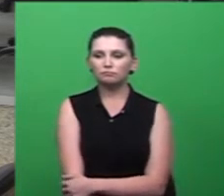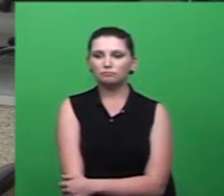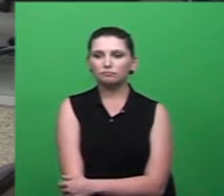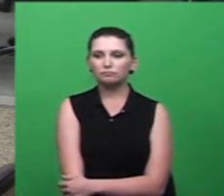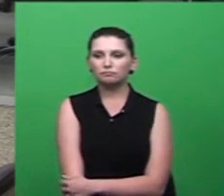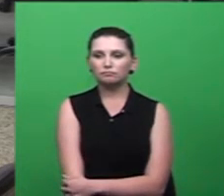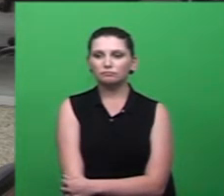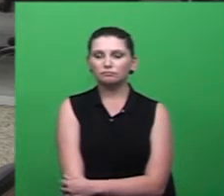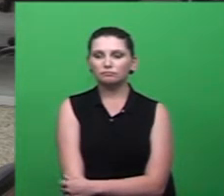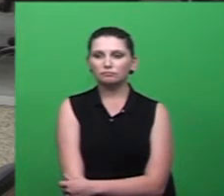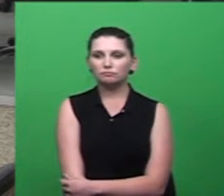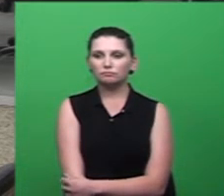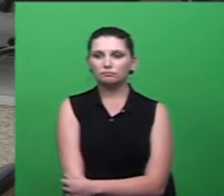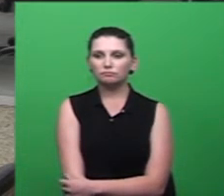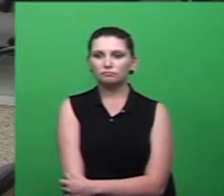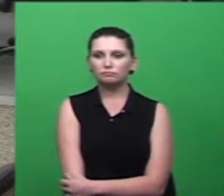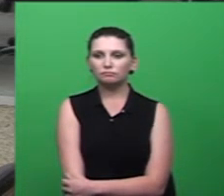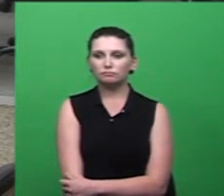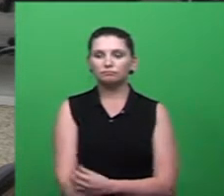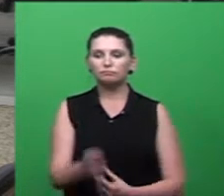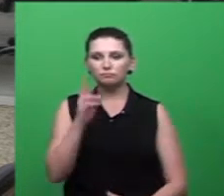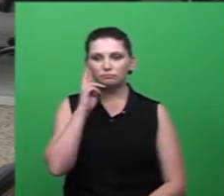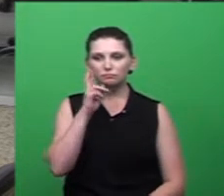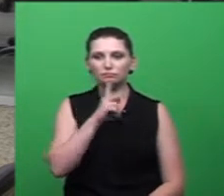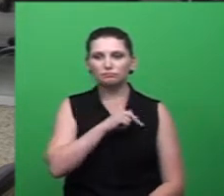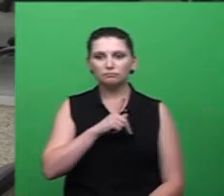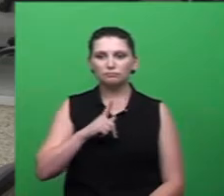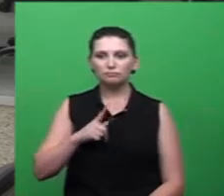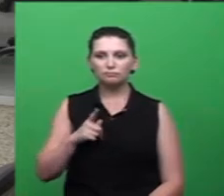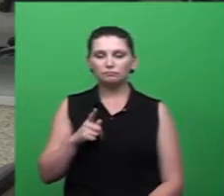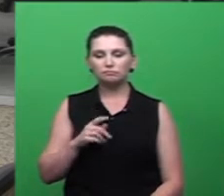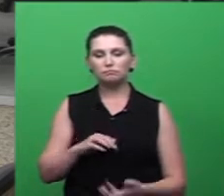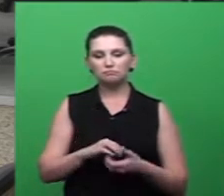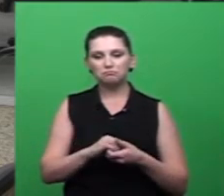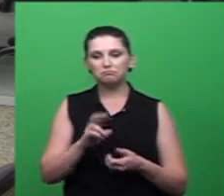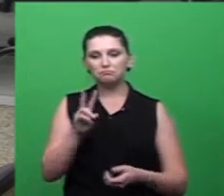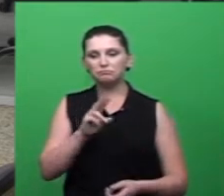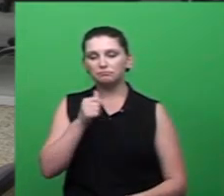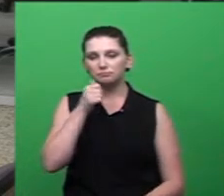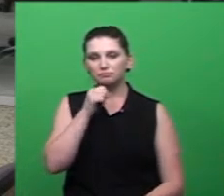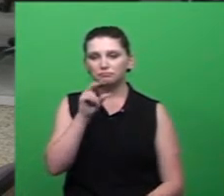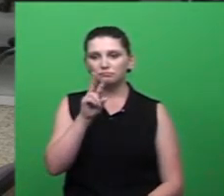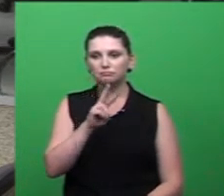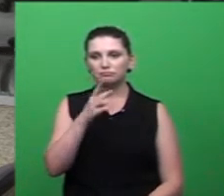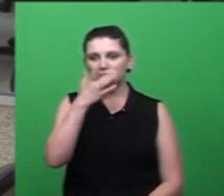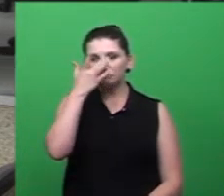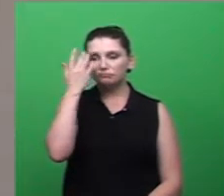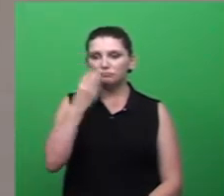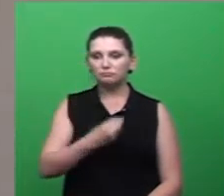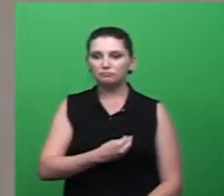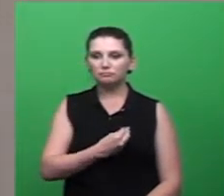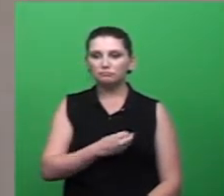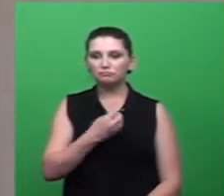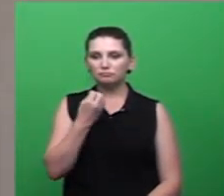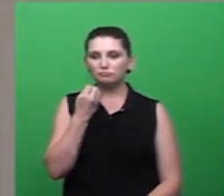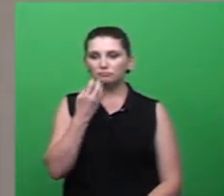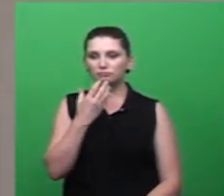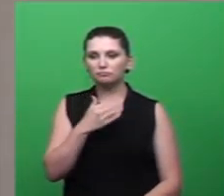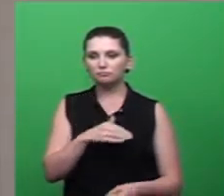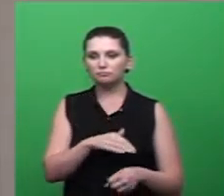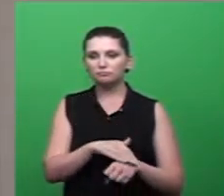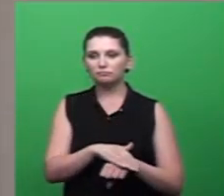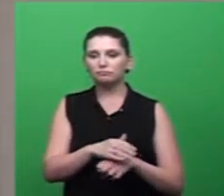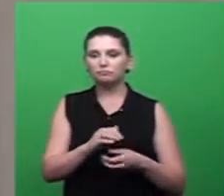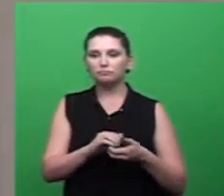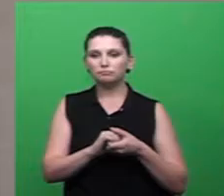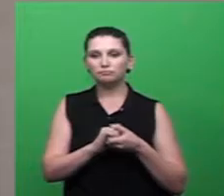Senhor presidente, cumprimento a mesa, vereadora Camila, todos os vereadores, todo o público que nos acompanha, boa noite. Queria saudar